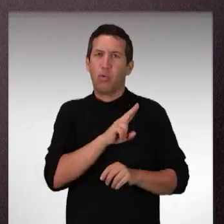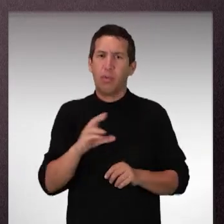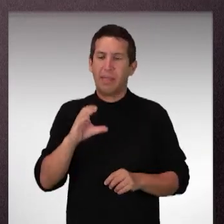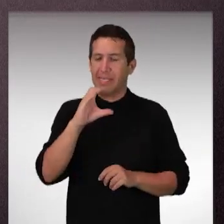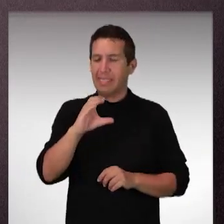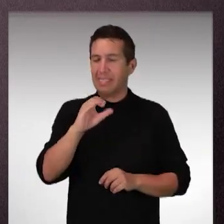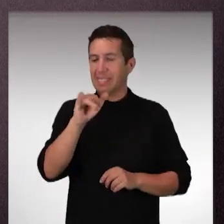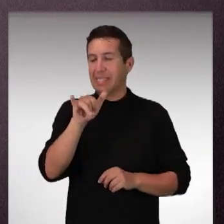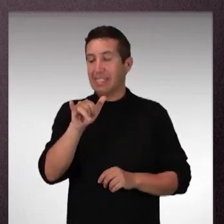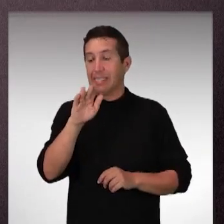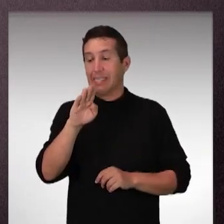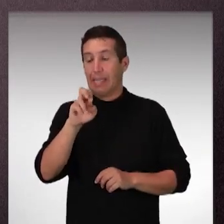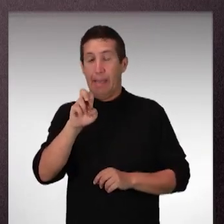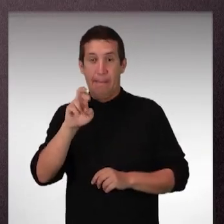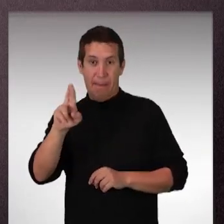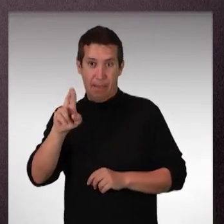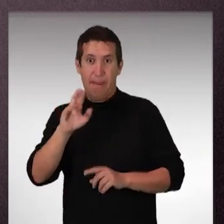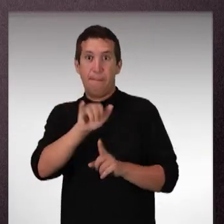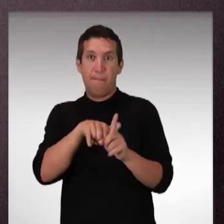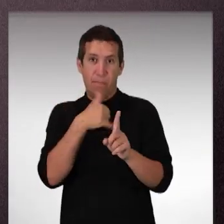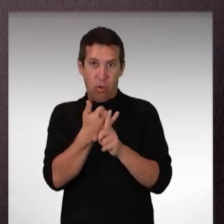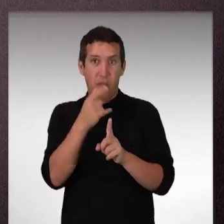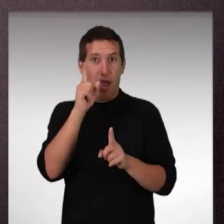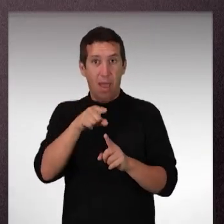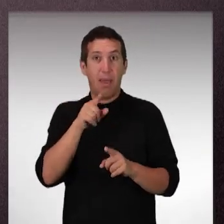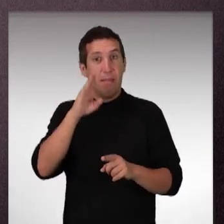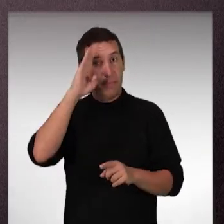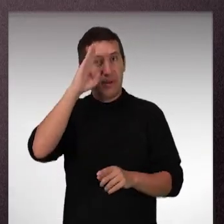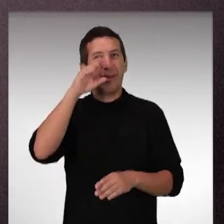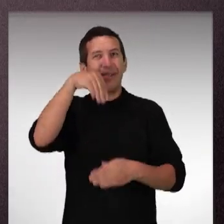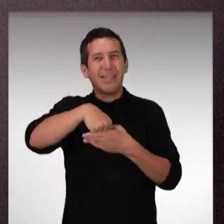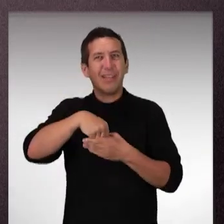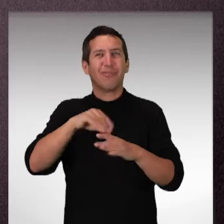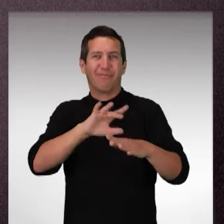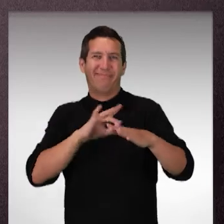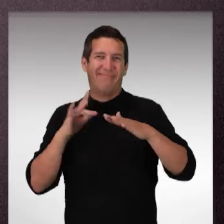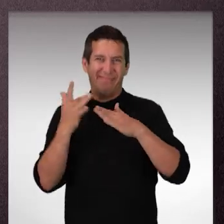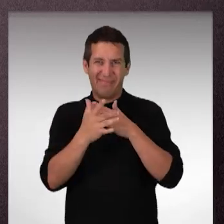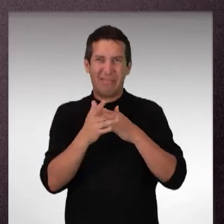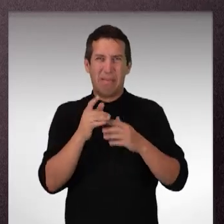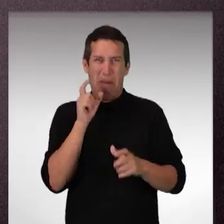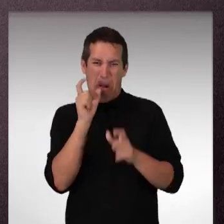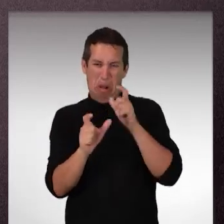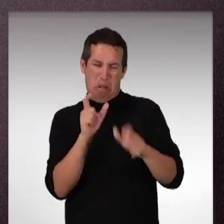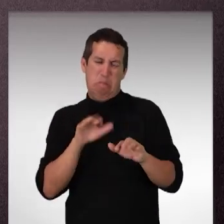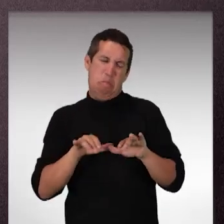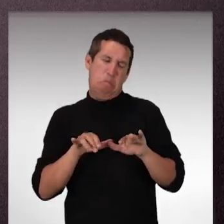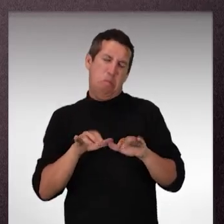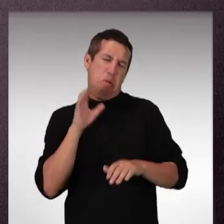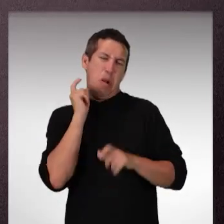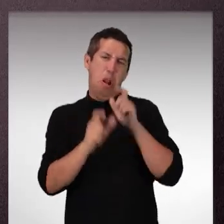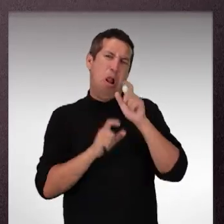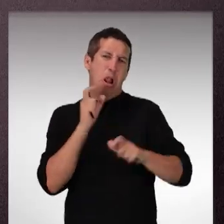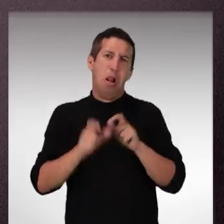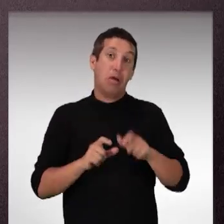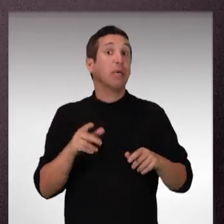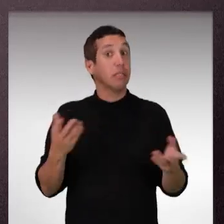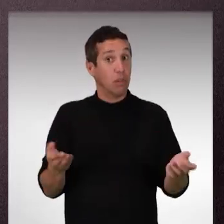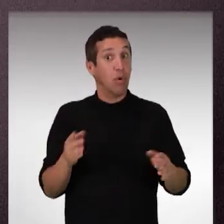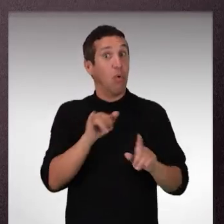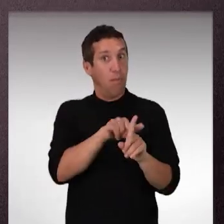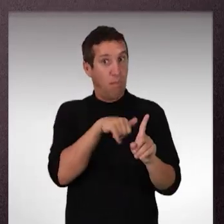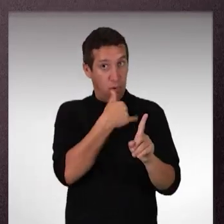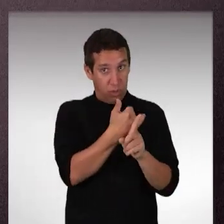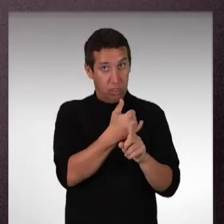a prática do cyberbullying, ou violência virtual, que ocorre principalmente nas redes sociais. Em